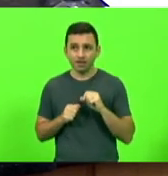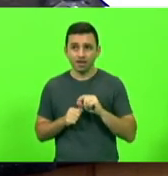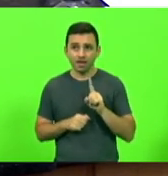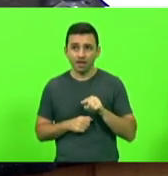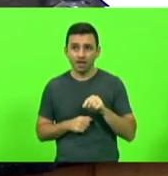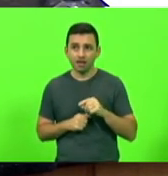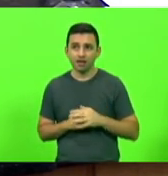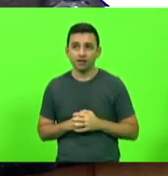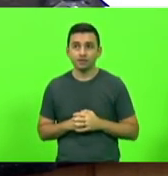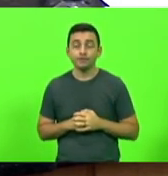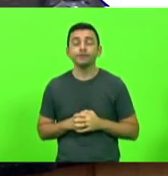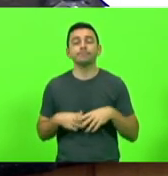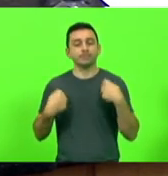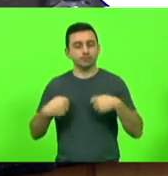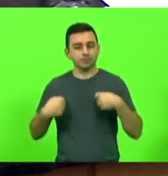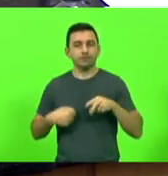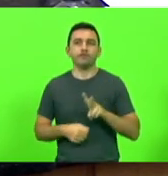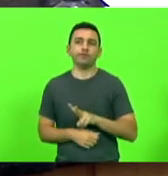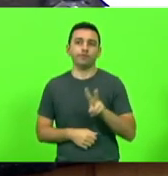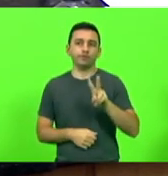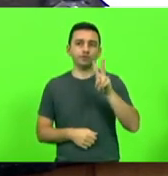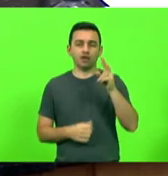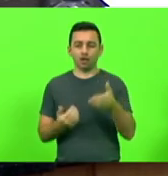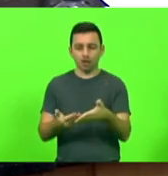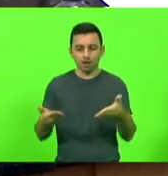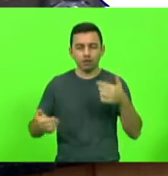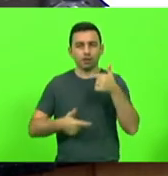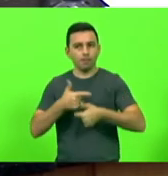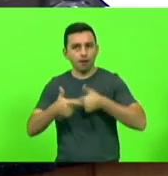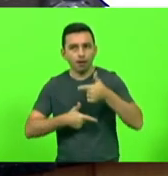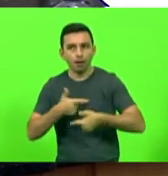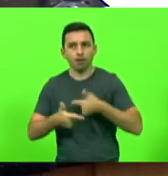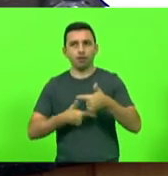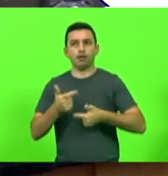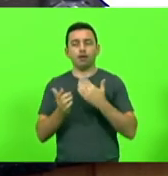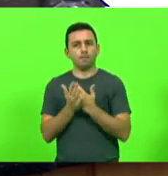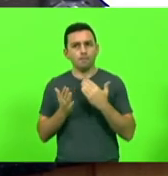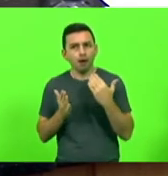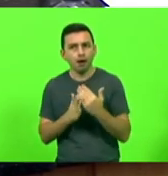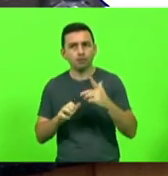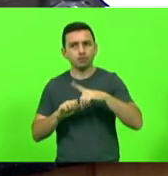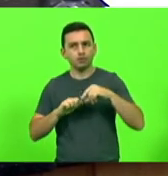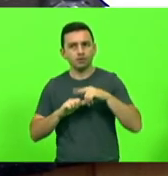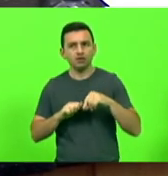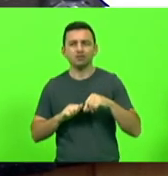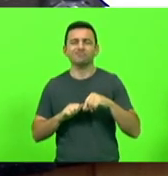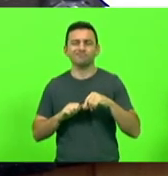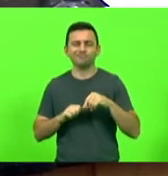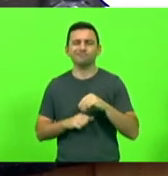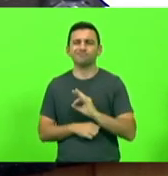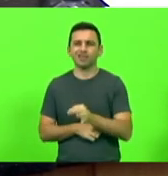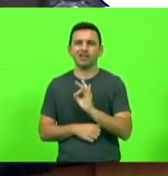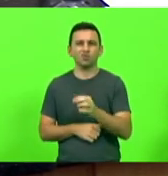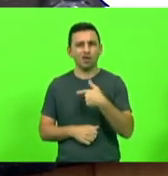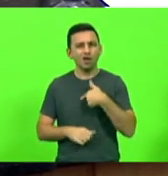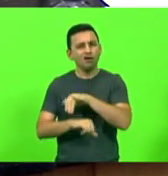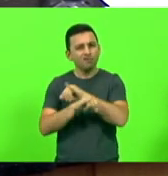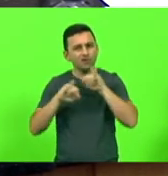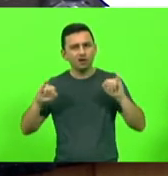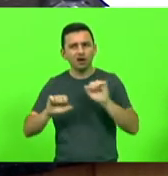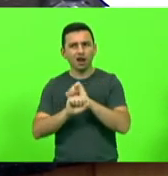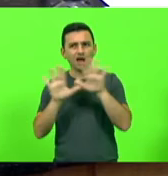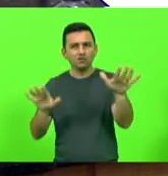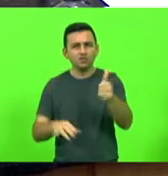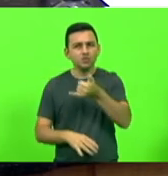será a hora que nós começarmos a valorizar aquele que gera riqueza, aquele que empreende. Convenhamos, olha, vou ser muito claro aqui, me desculpa se